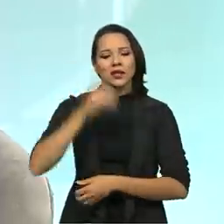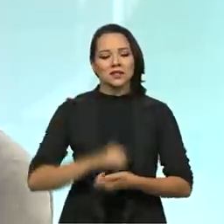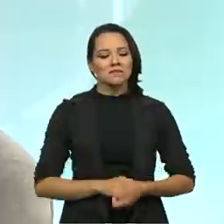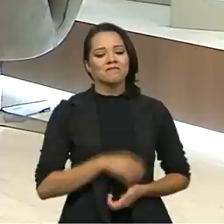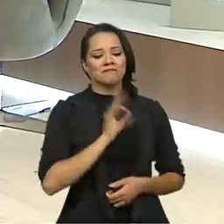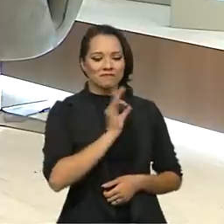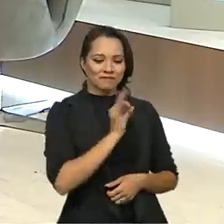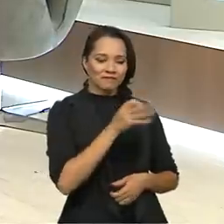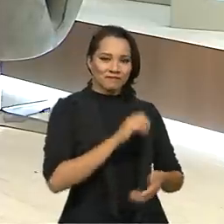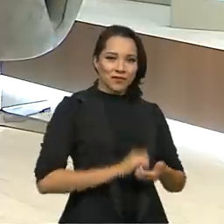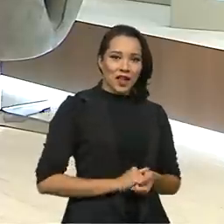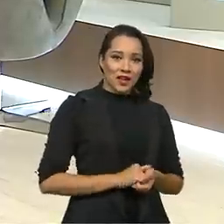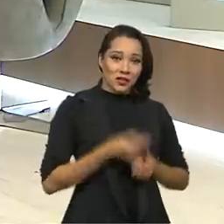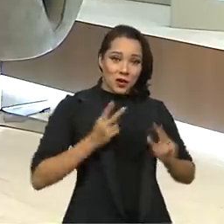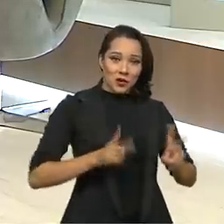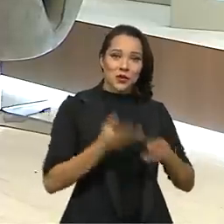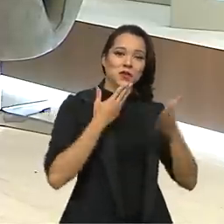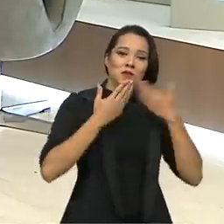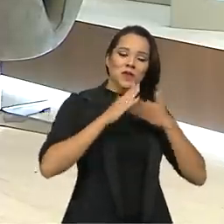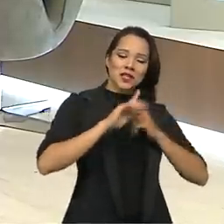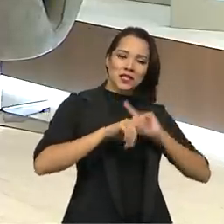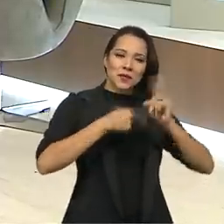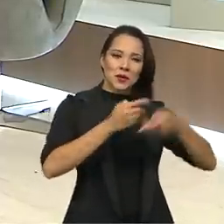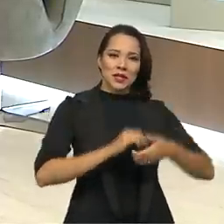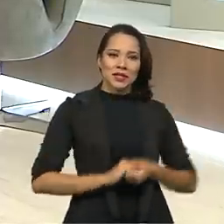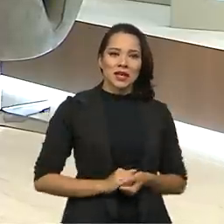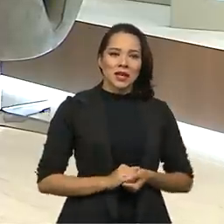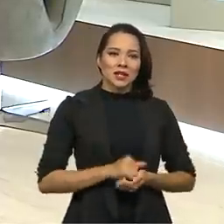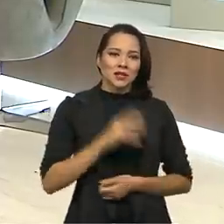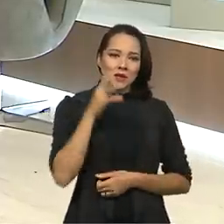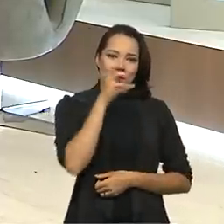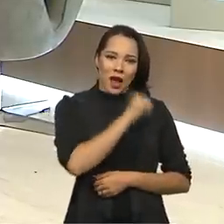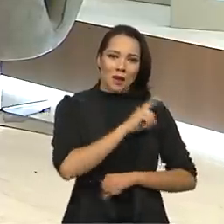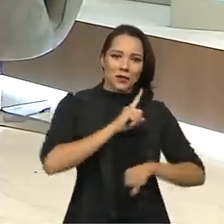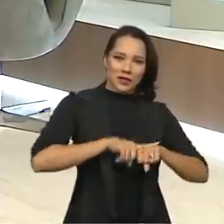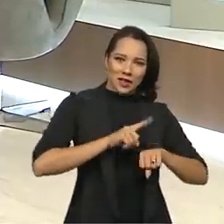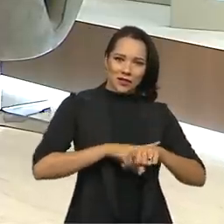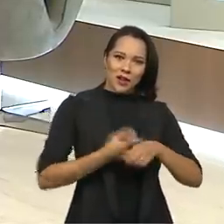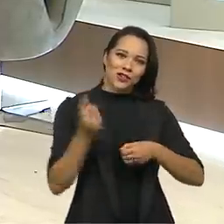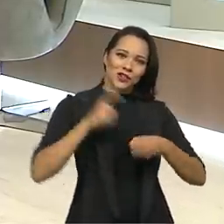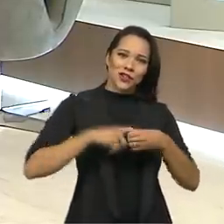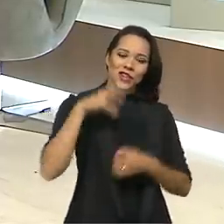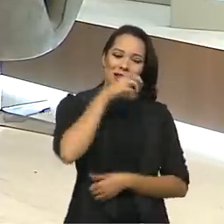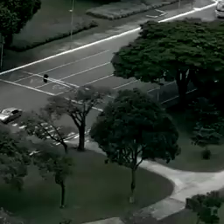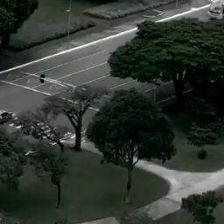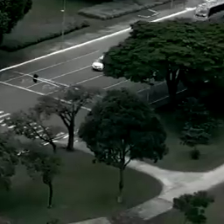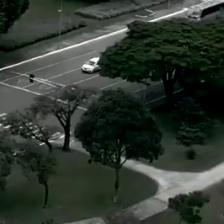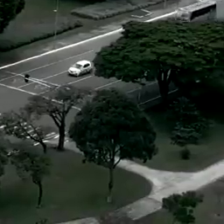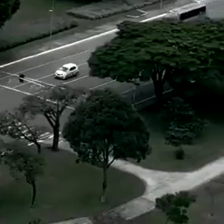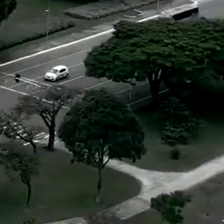Tá certo, secretário. A gente vai continuar essa conversa daqui a pouquinho. Nós vamos fazer um breve intervalo e voltamos já já.